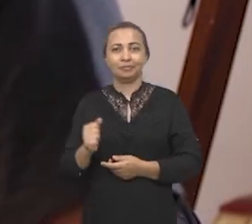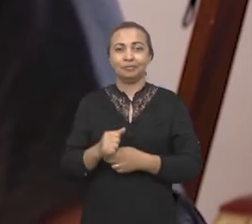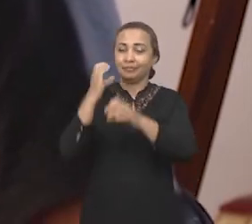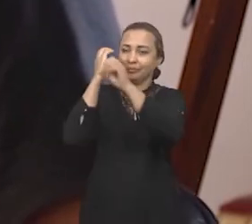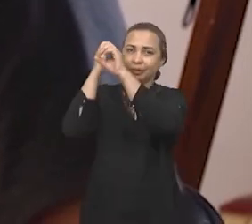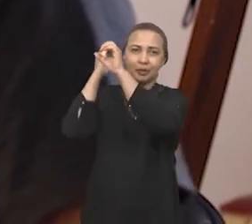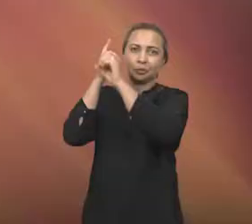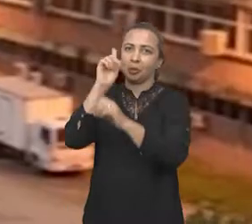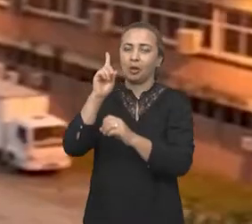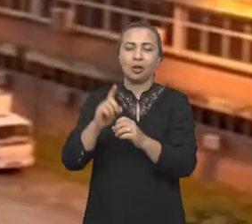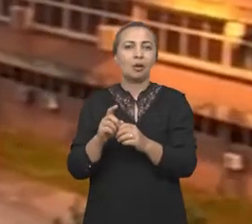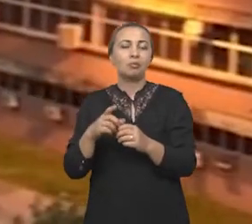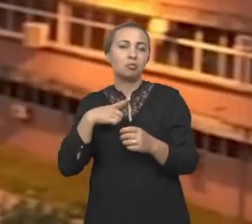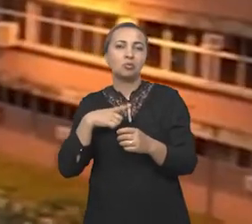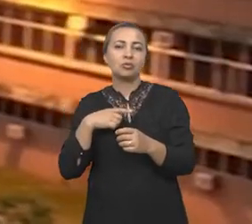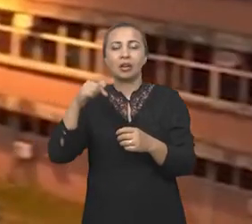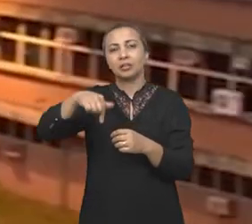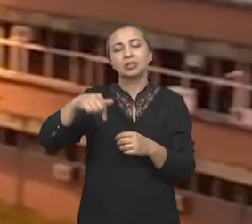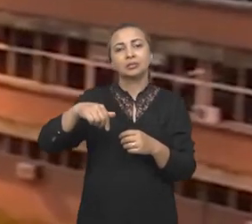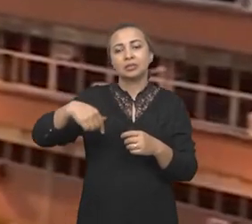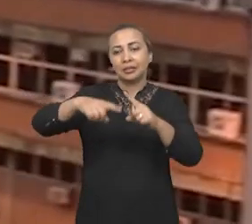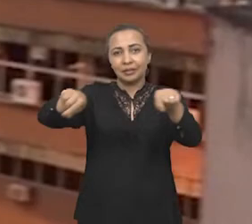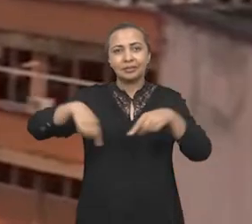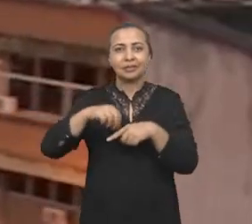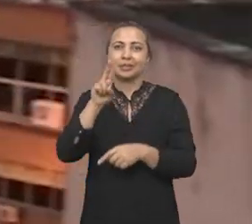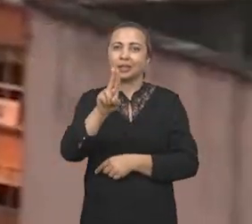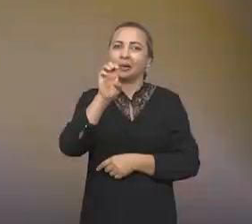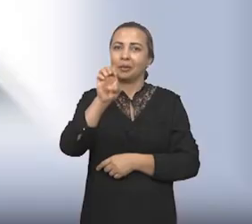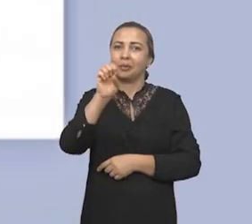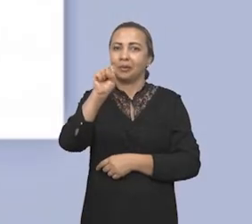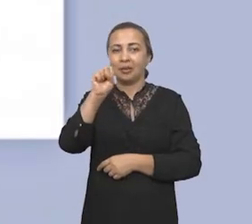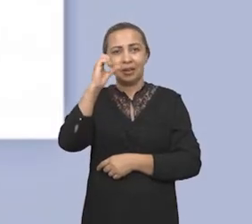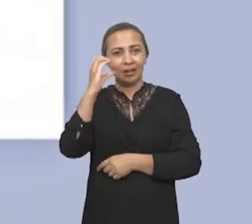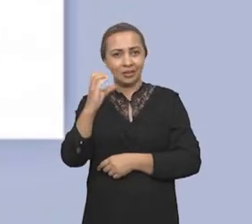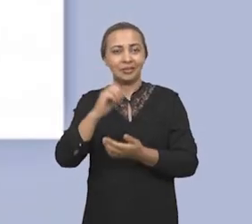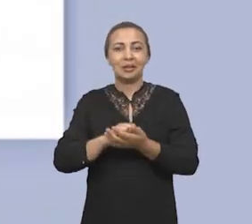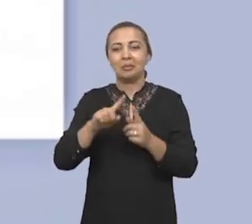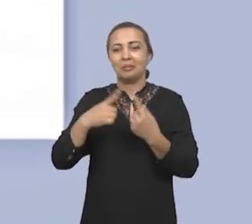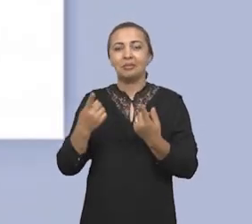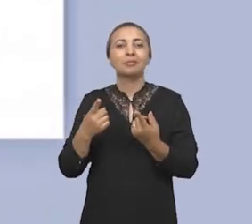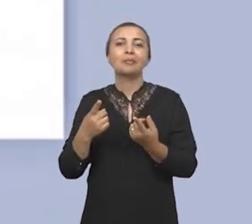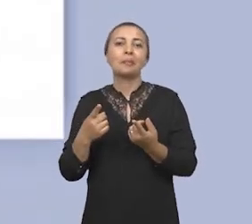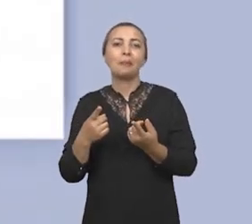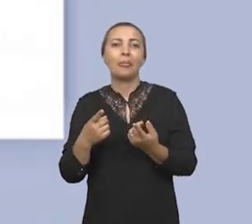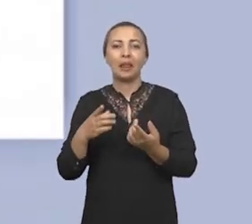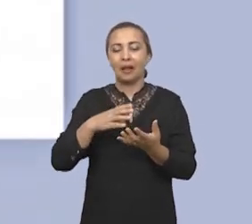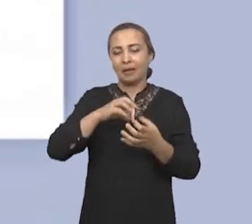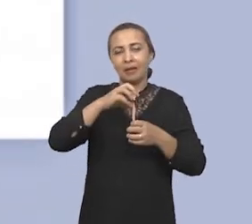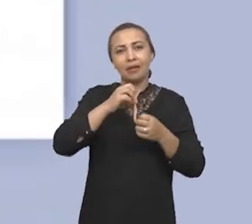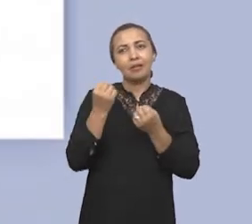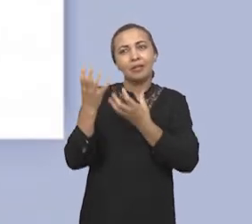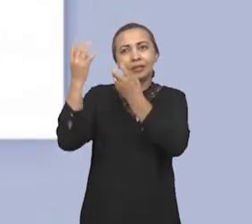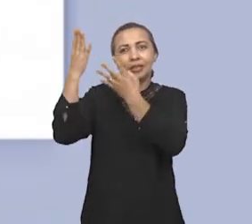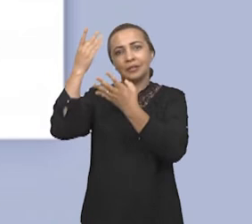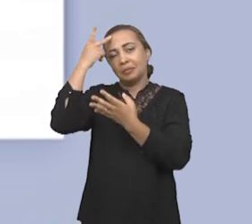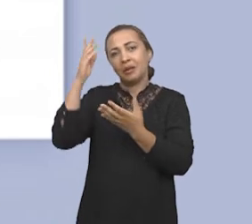não funcionava dentro da sala na UESC. Na verdade, o projeto de Difusão de Astronomia em que viajava